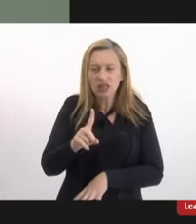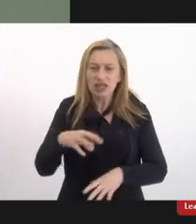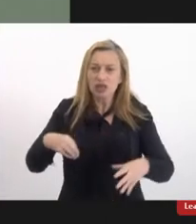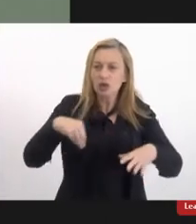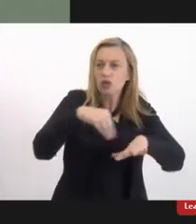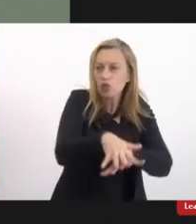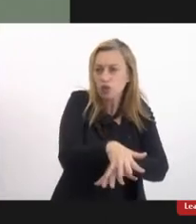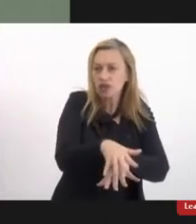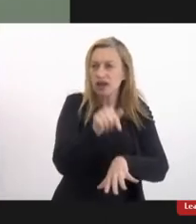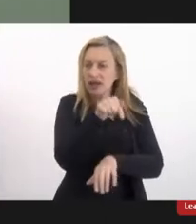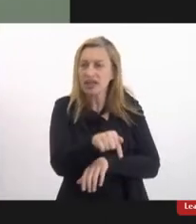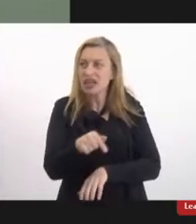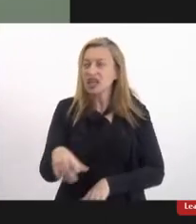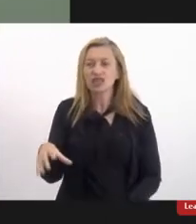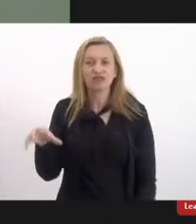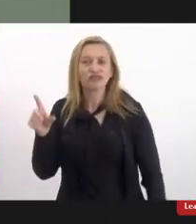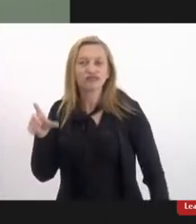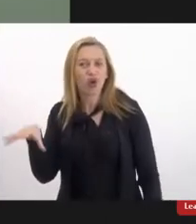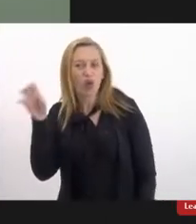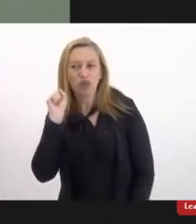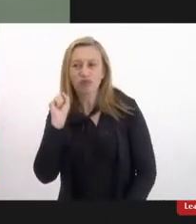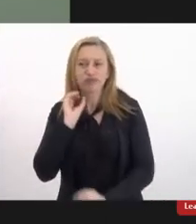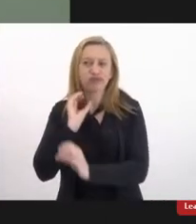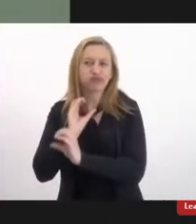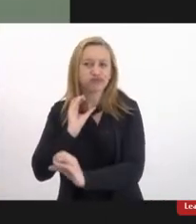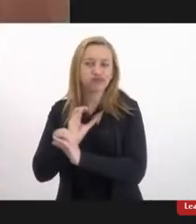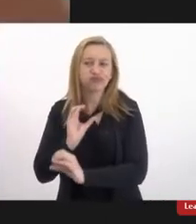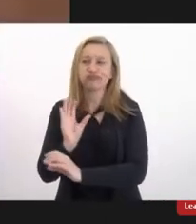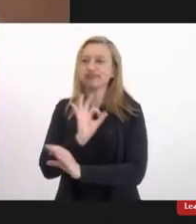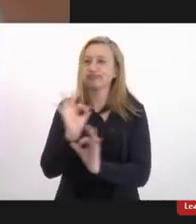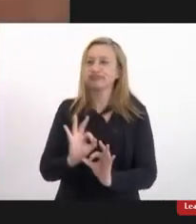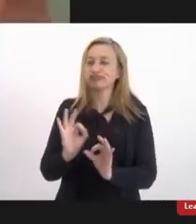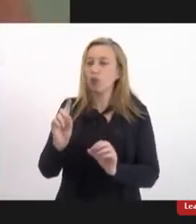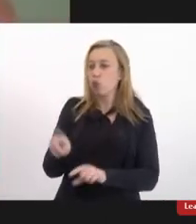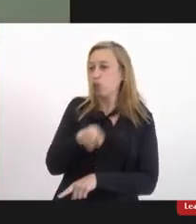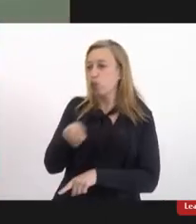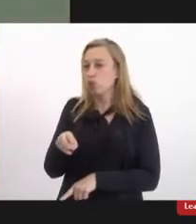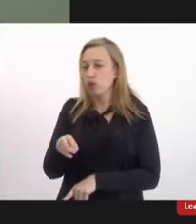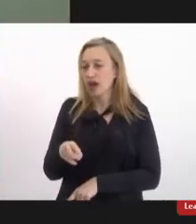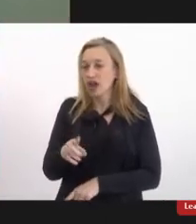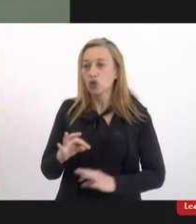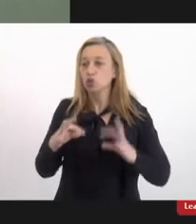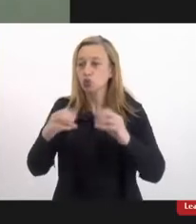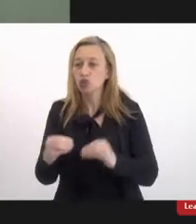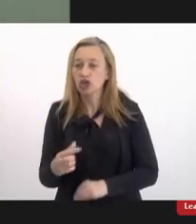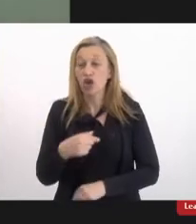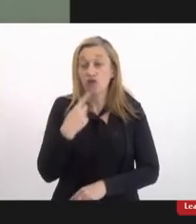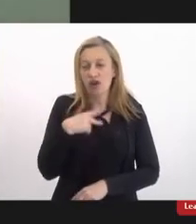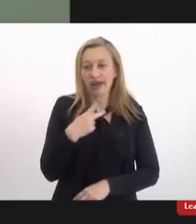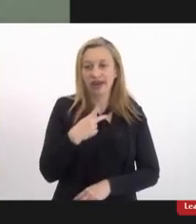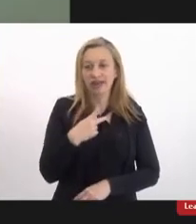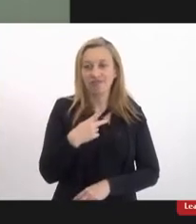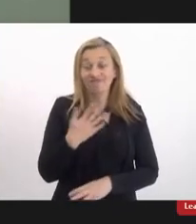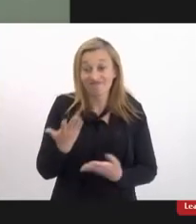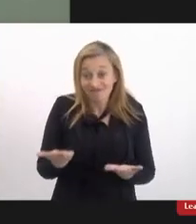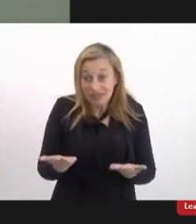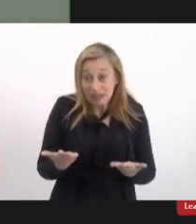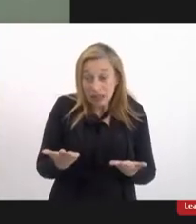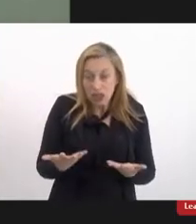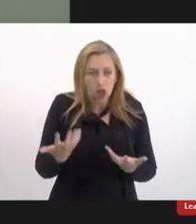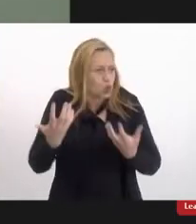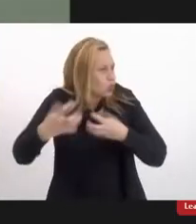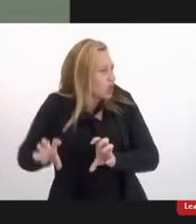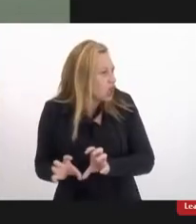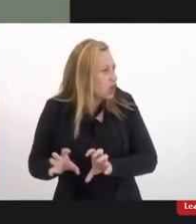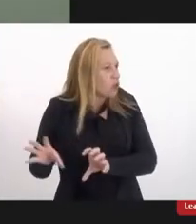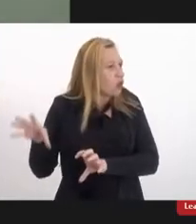e eu não fui ouvida então é aquele cancelamento murcha murcha a bola delas eu não quero